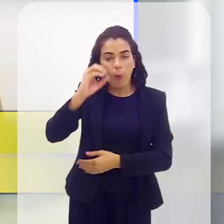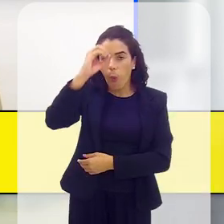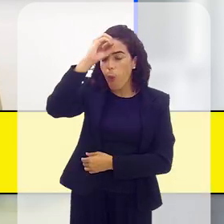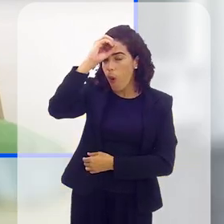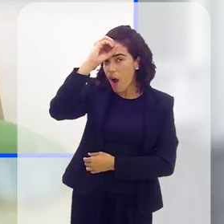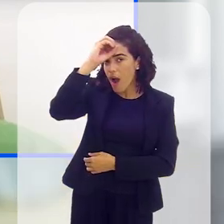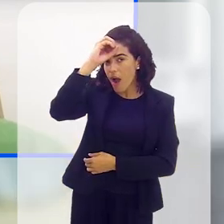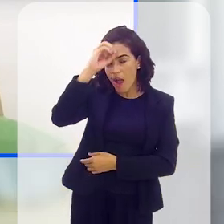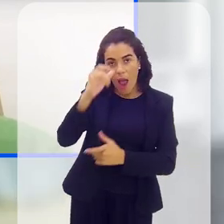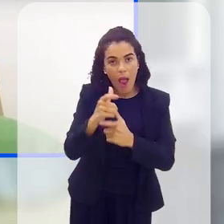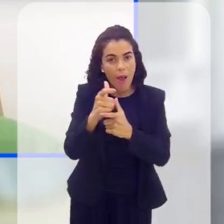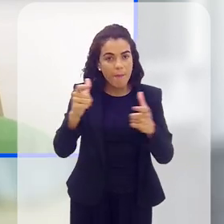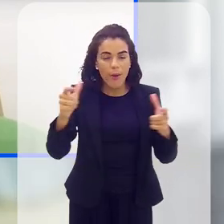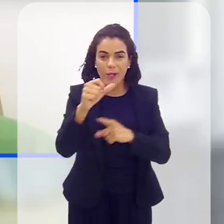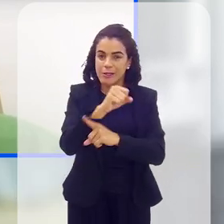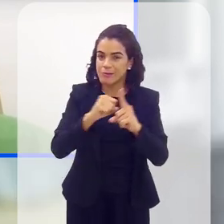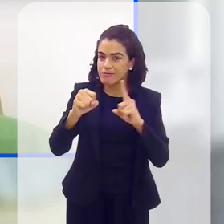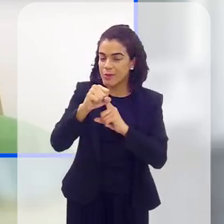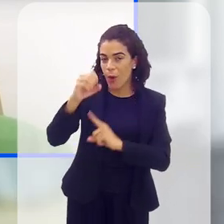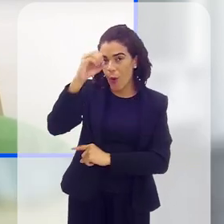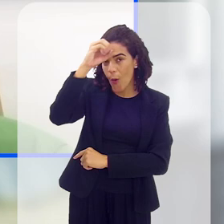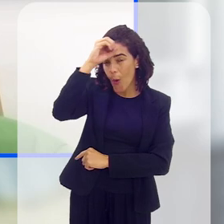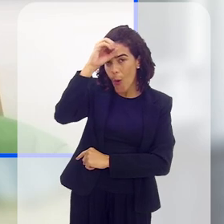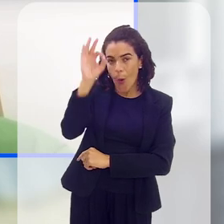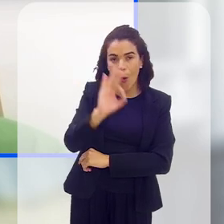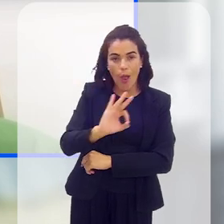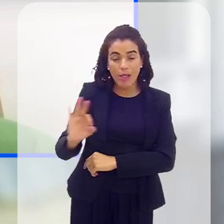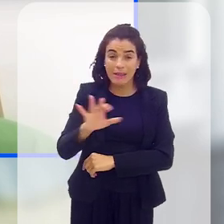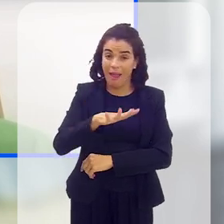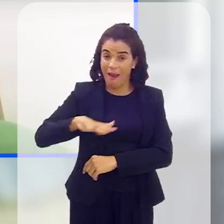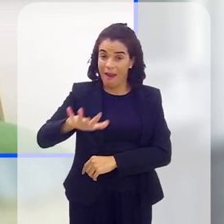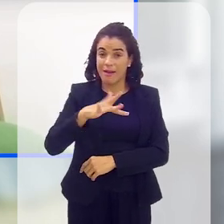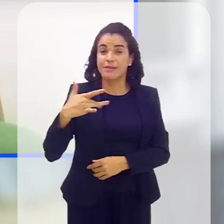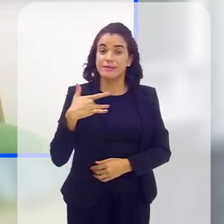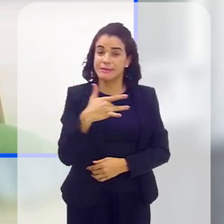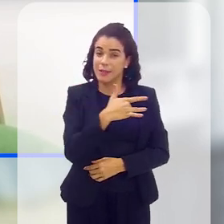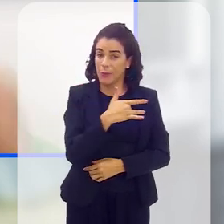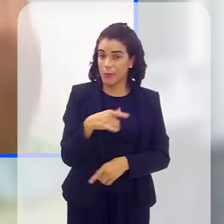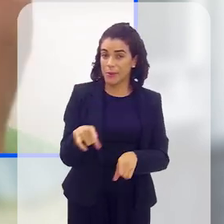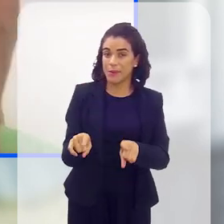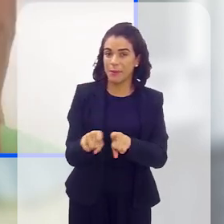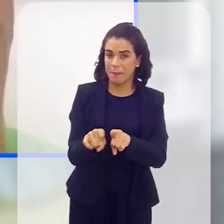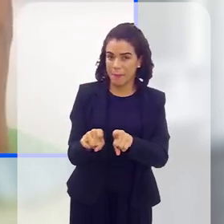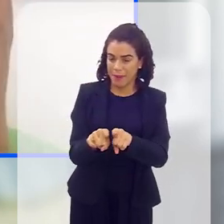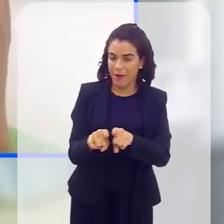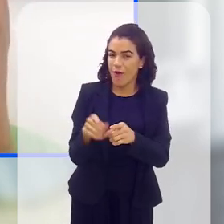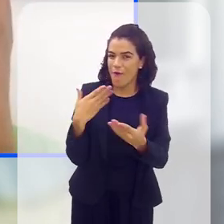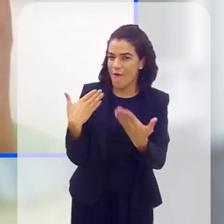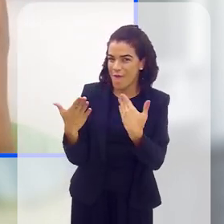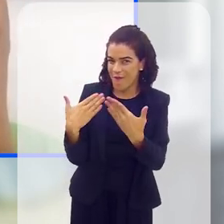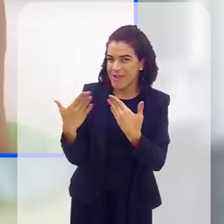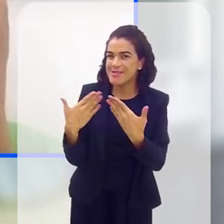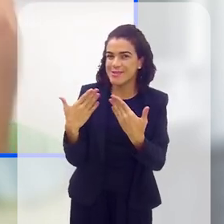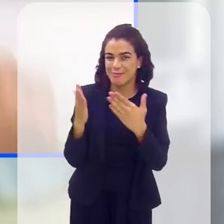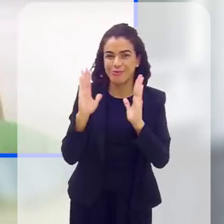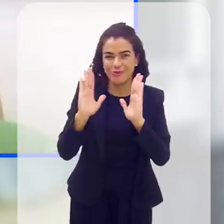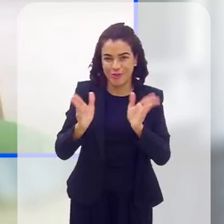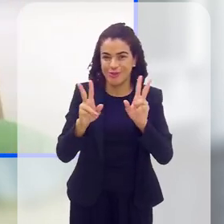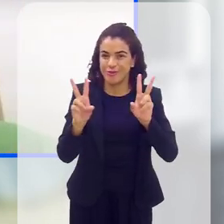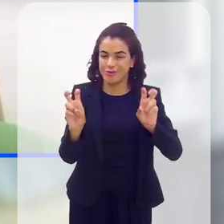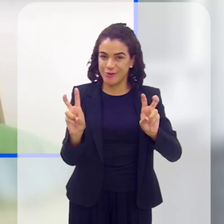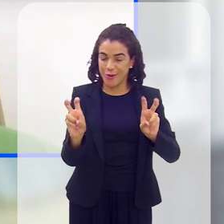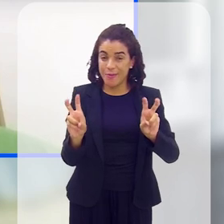desconhecida por muitos. Inclusive, na área de saúde. Estávamos conversando há pouco sobre isso. E,